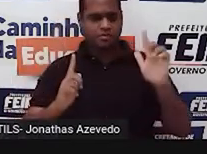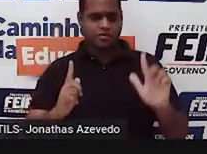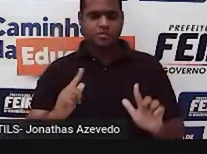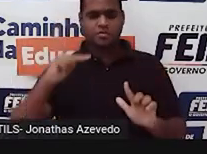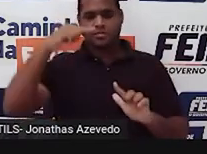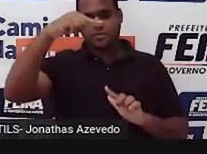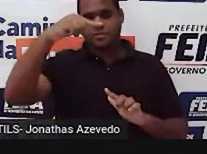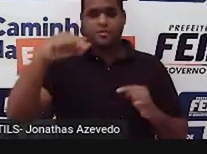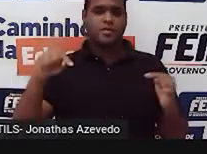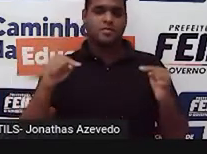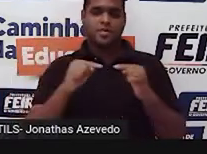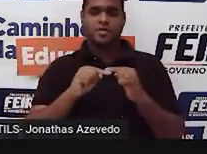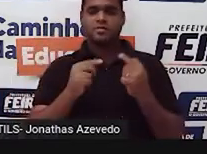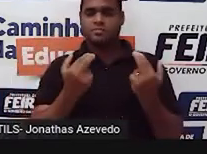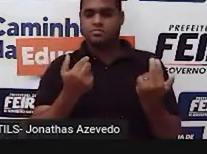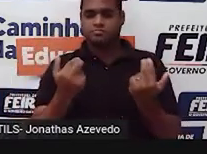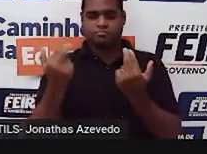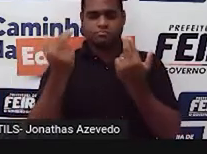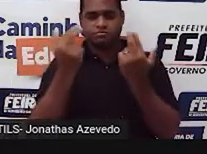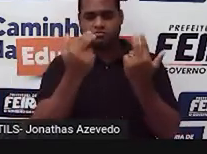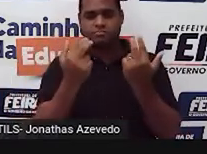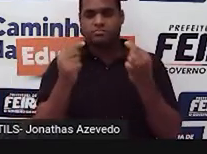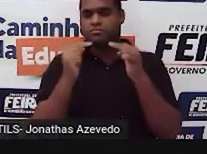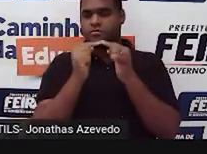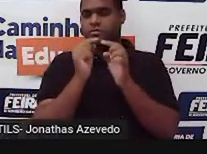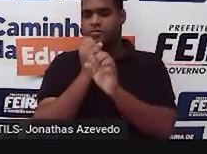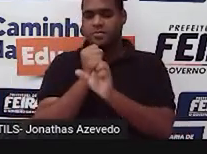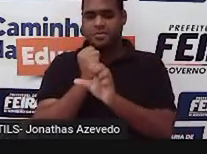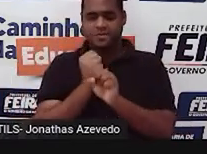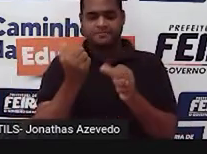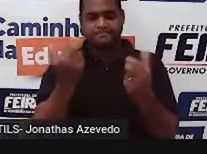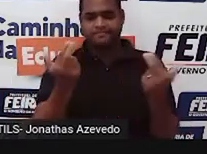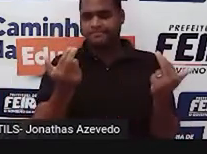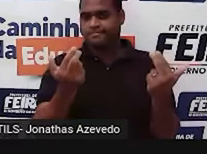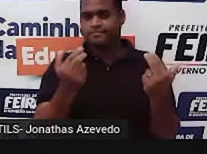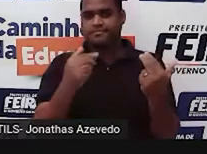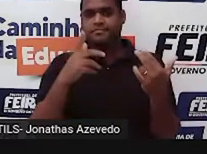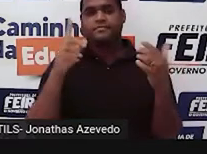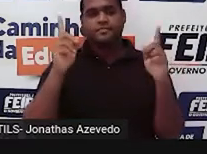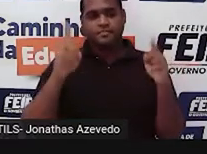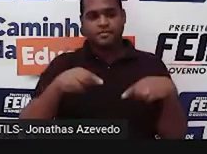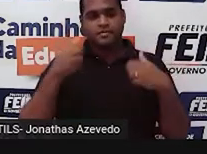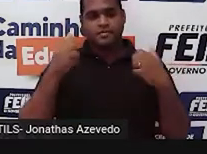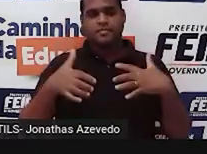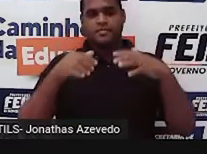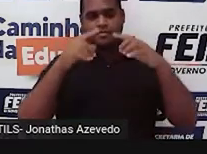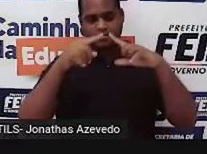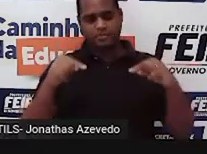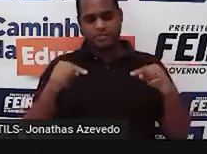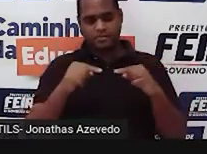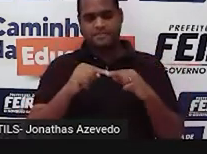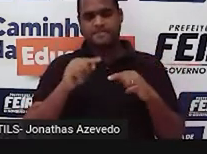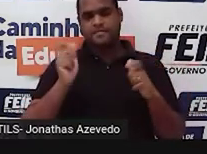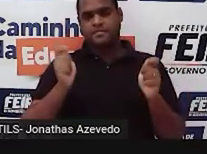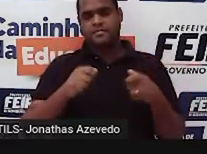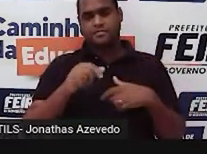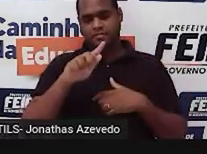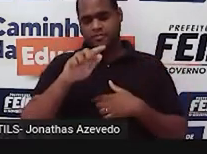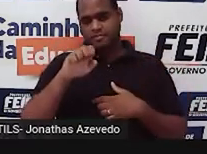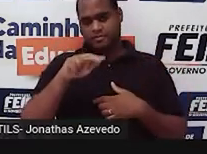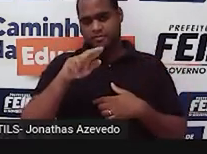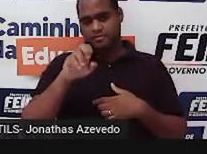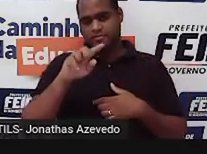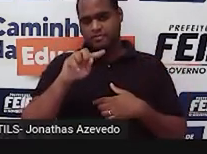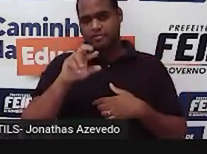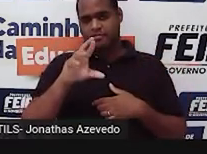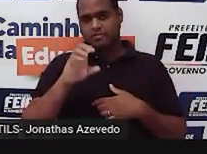mesma medida, têm o mesmo tamanho, tá bom? Por isso que esse triângulo é chamado de triângulo equilátero,